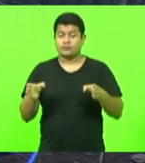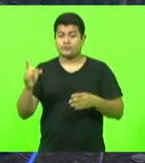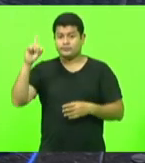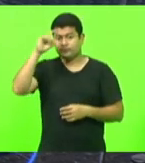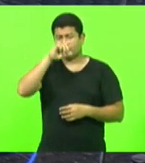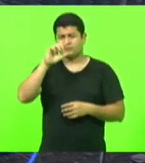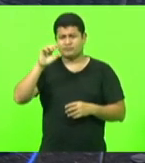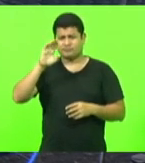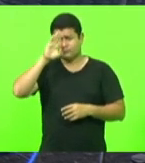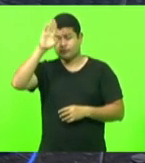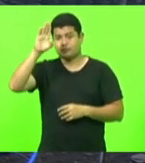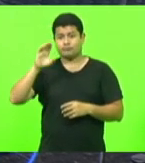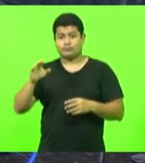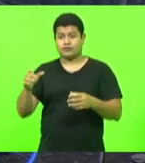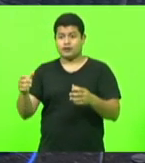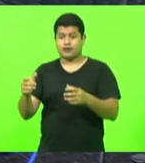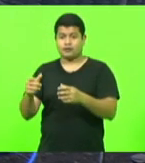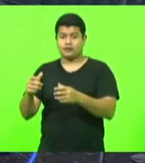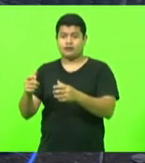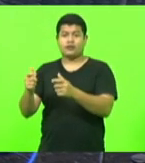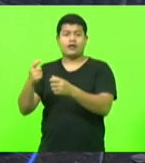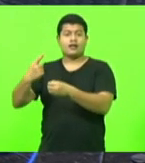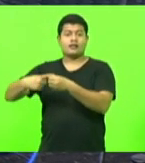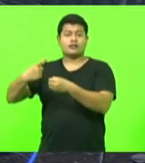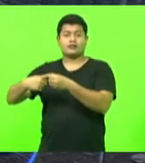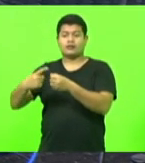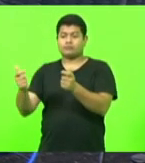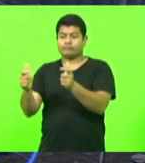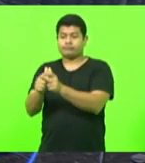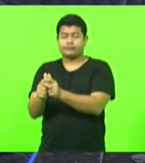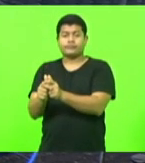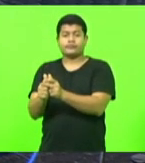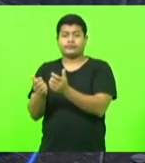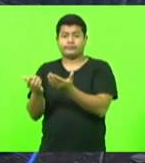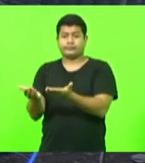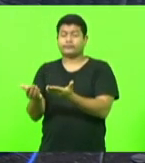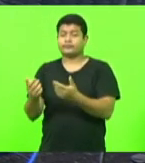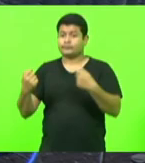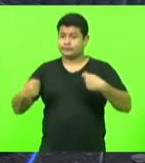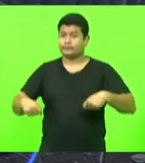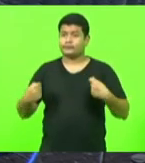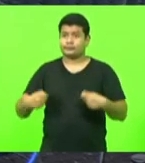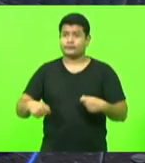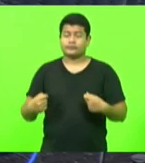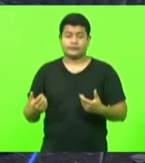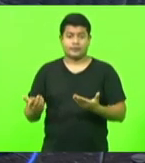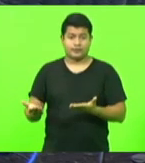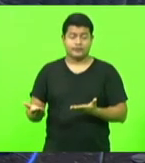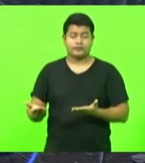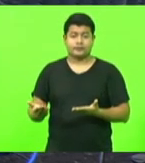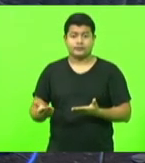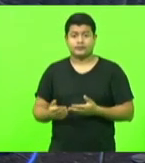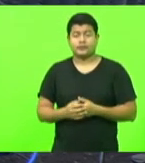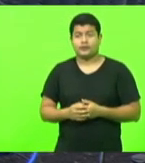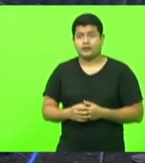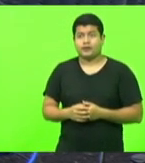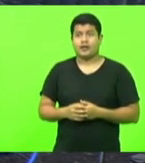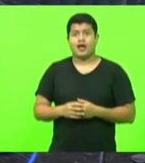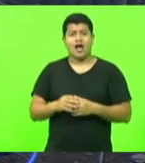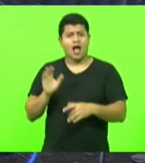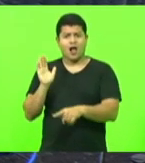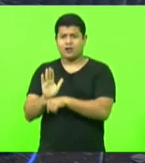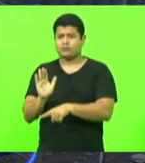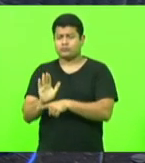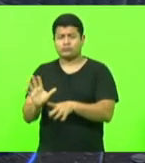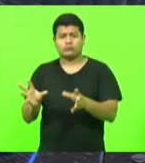municípios, que é o caso de Anchieta, na região do Extremo Oeste, que tem tanta necessidade, mas que de forma significativa contribui com o nosso